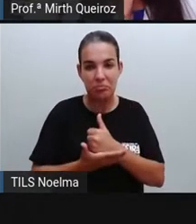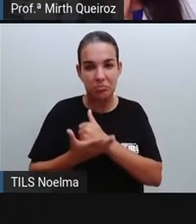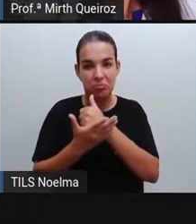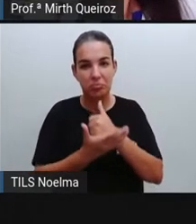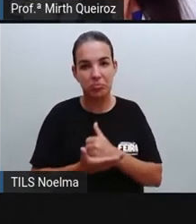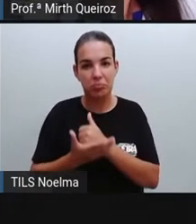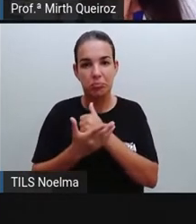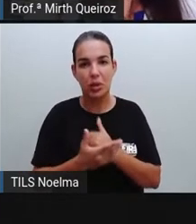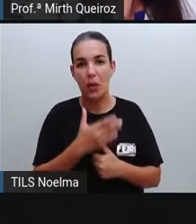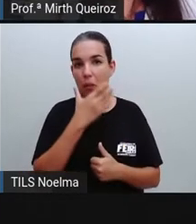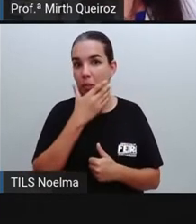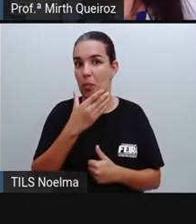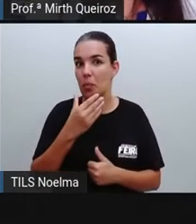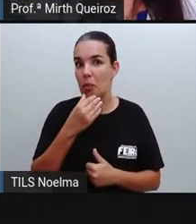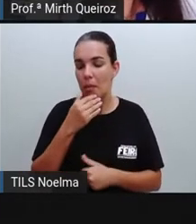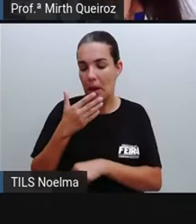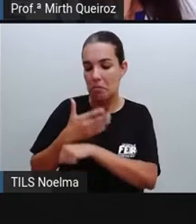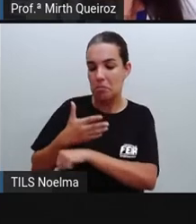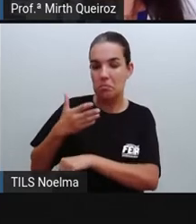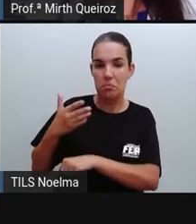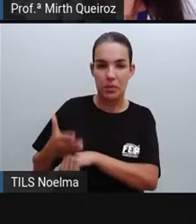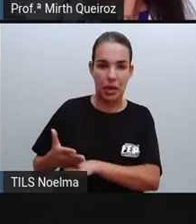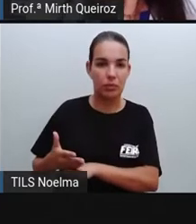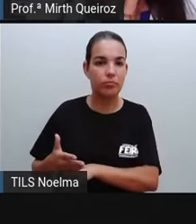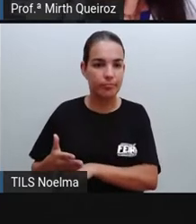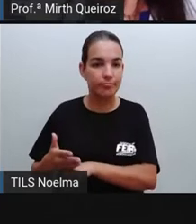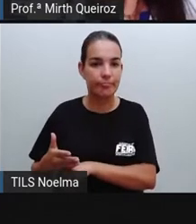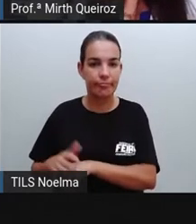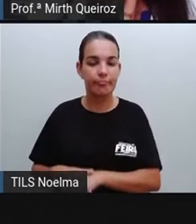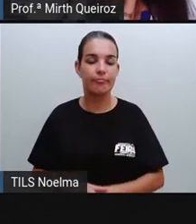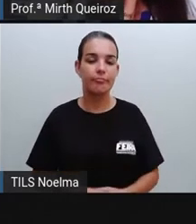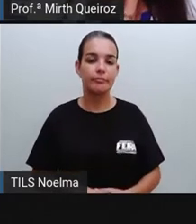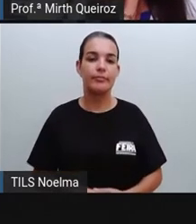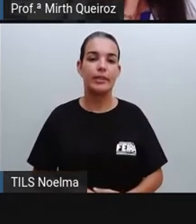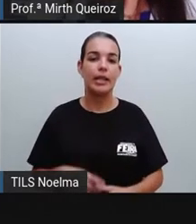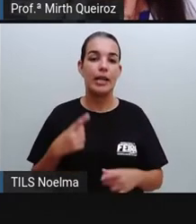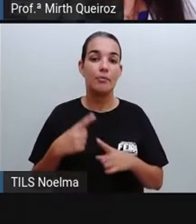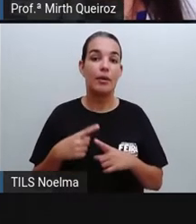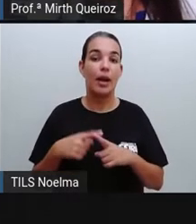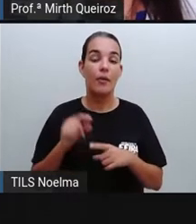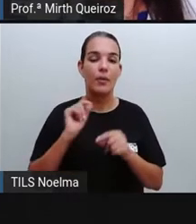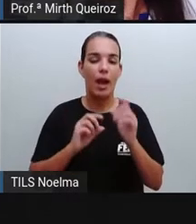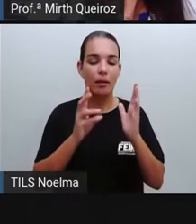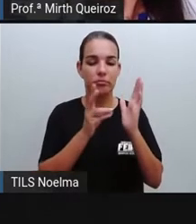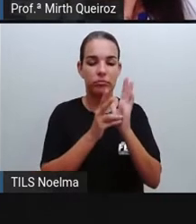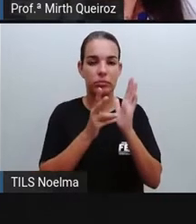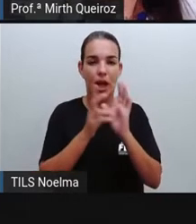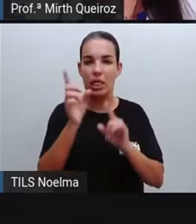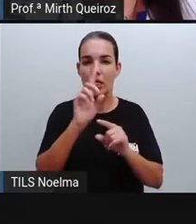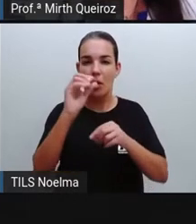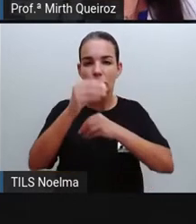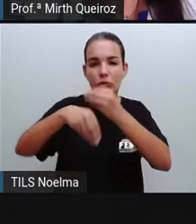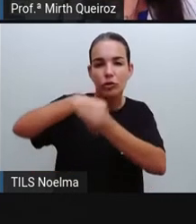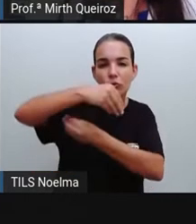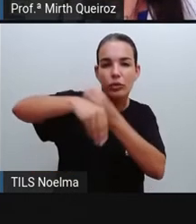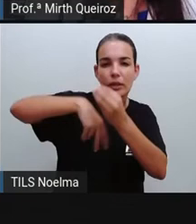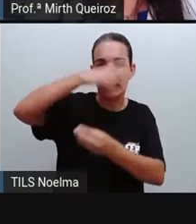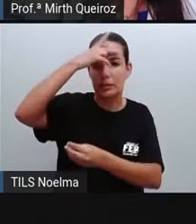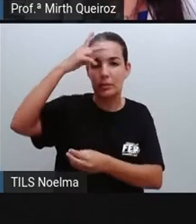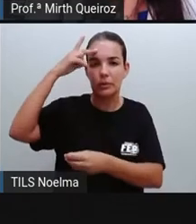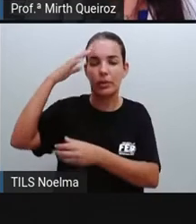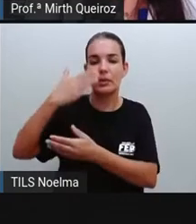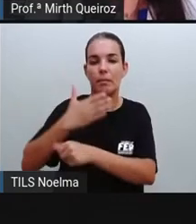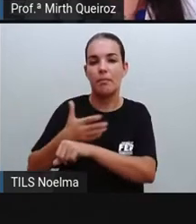do homem branco, né? Para que essas índias, né? Elas não se misturassem com esse povo branco.